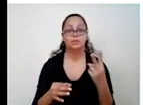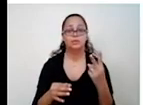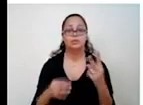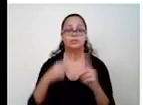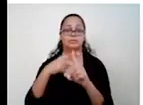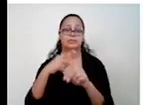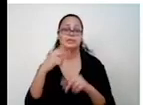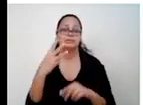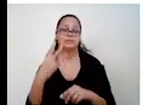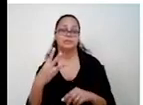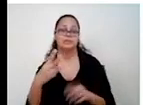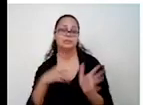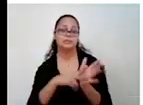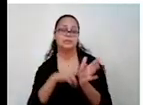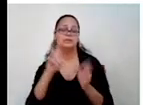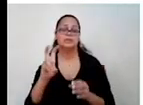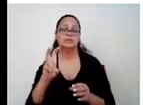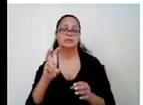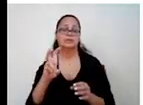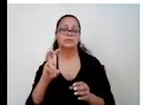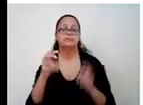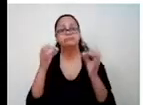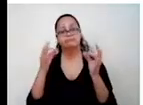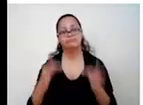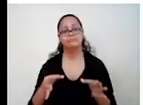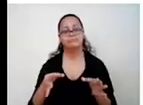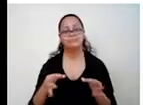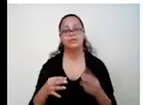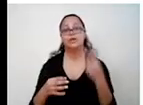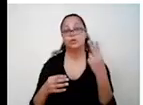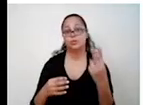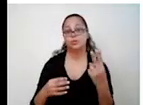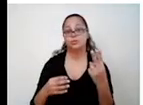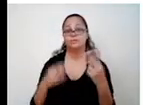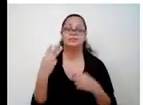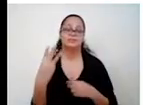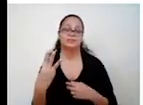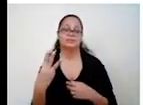Bateu também. Então, aqui a resposta é 2 e 3.